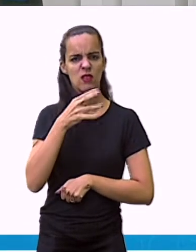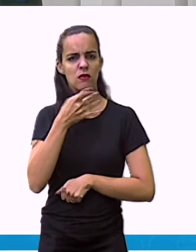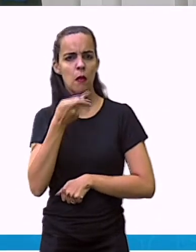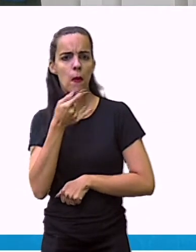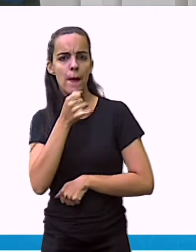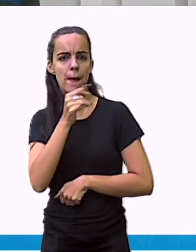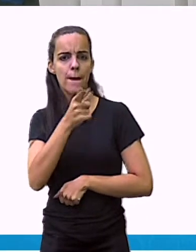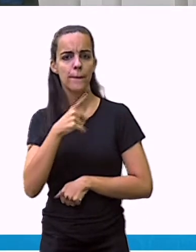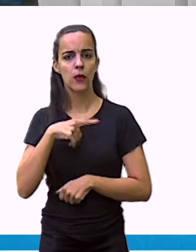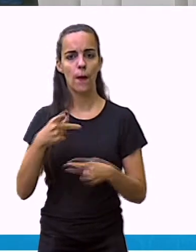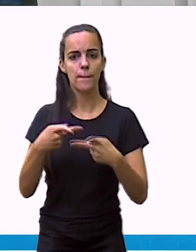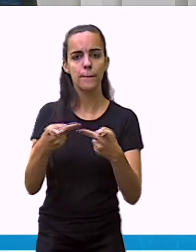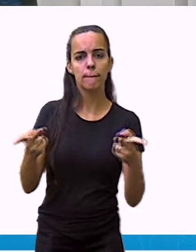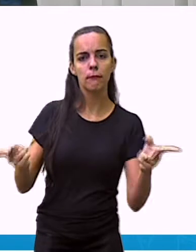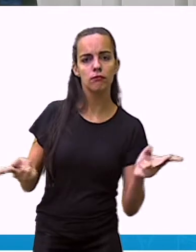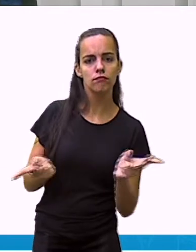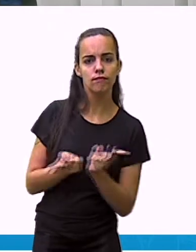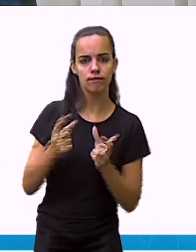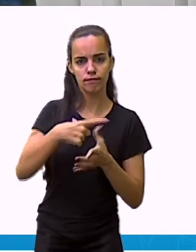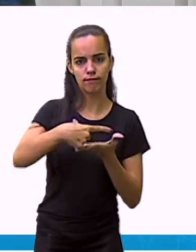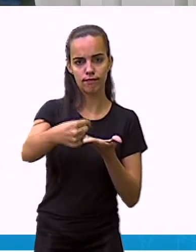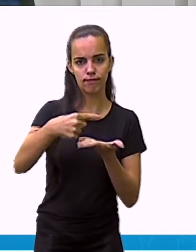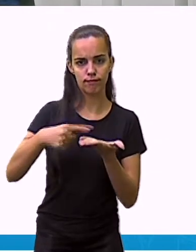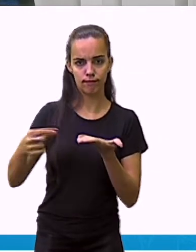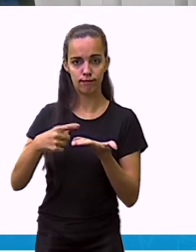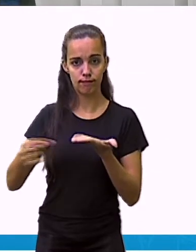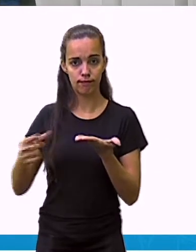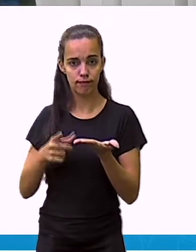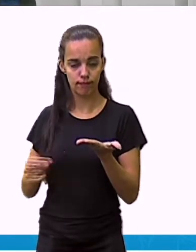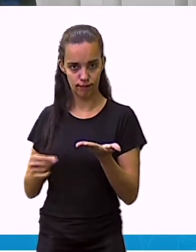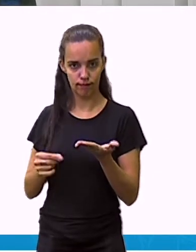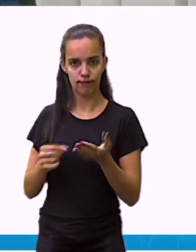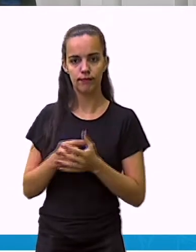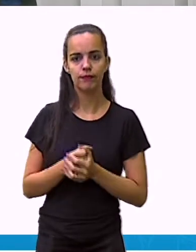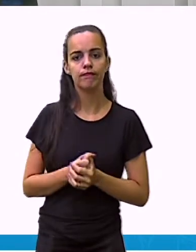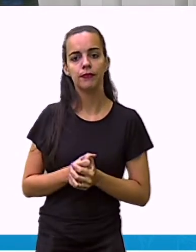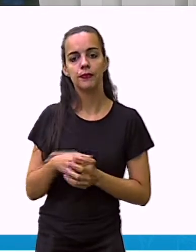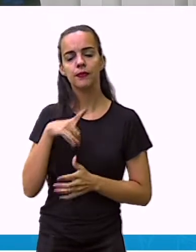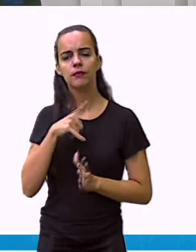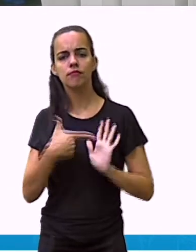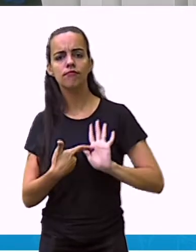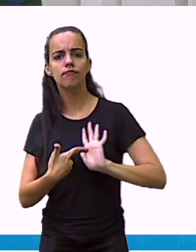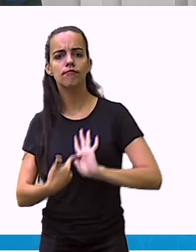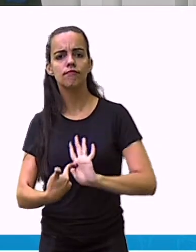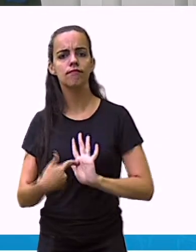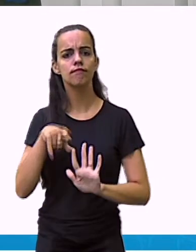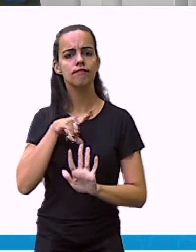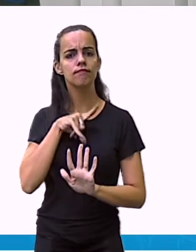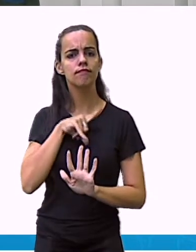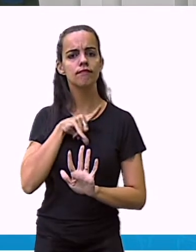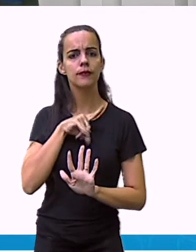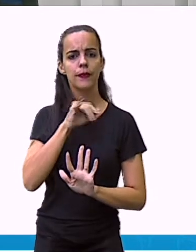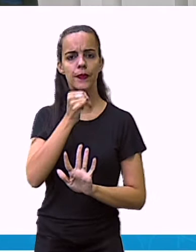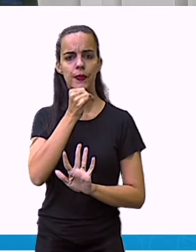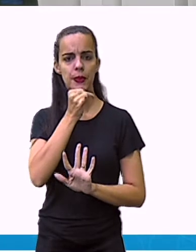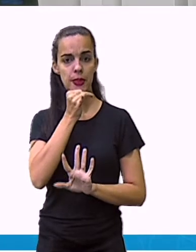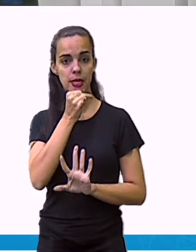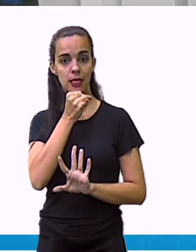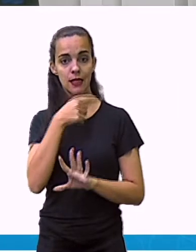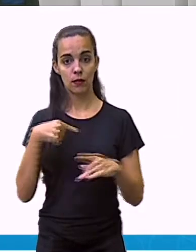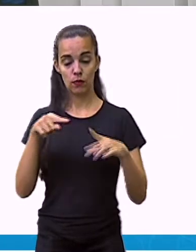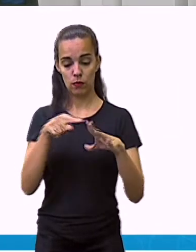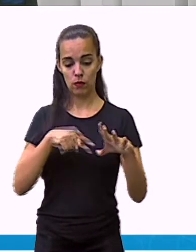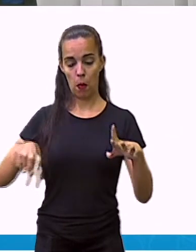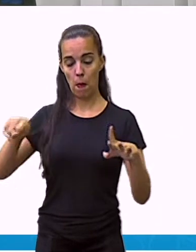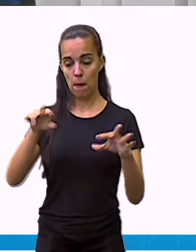fatias, devemos sempre conseguir uma pizza inteira quando juntarmos todos os seus pedaços. Quase